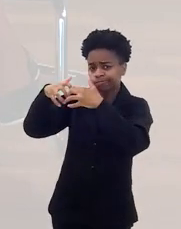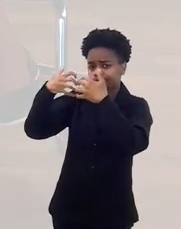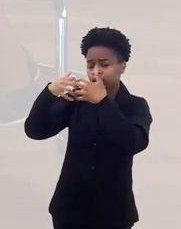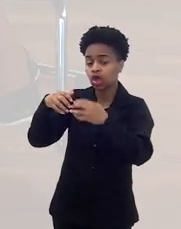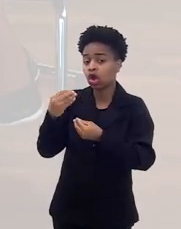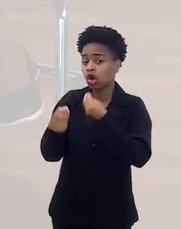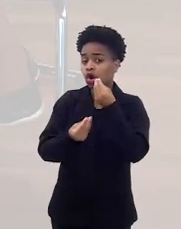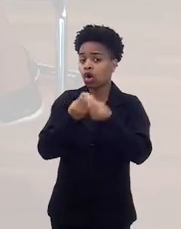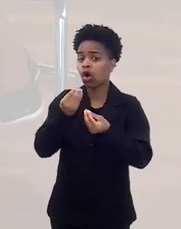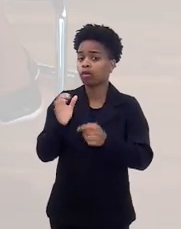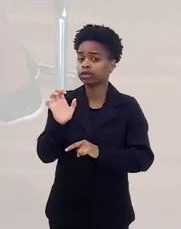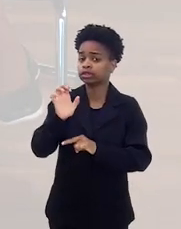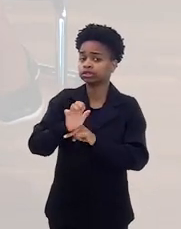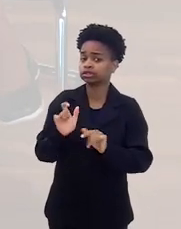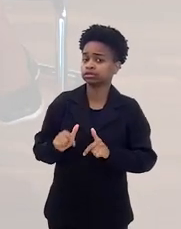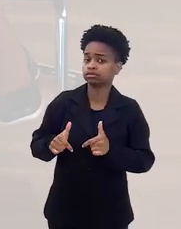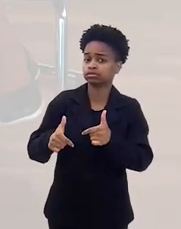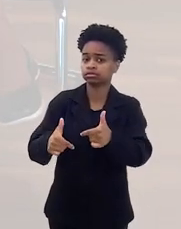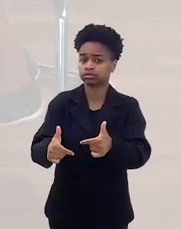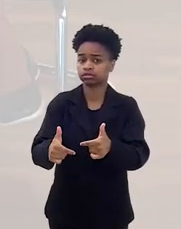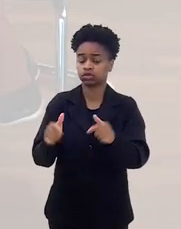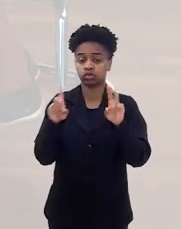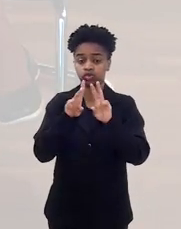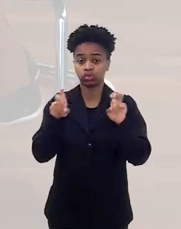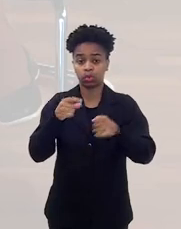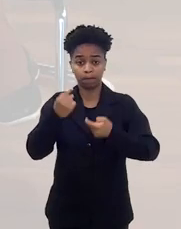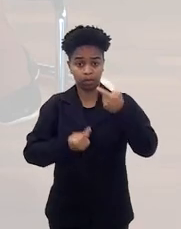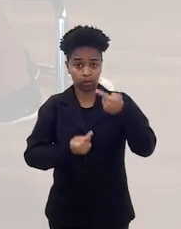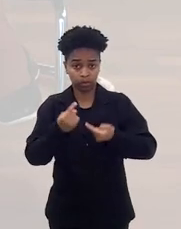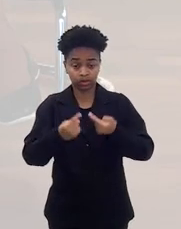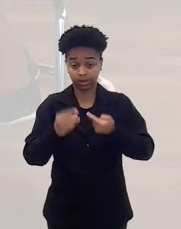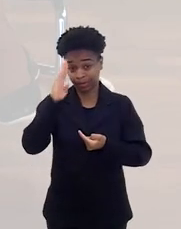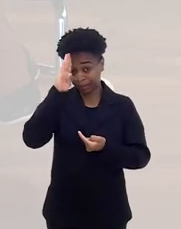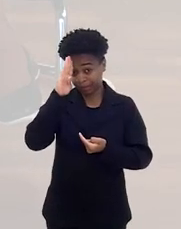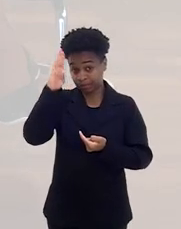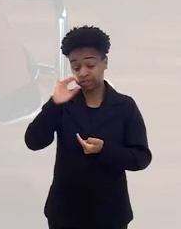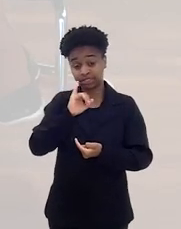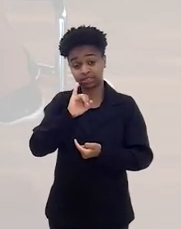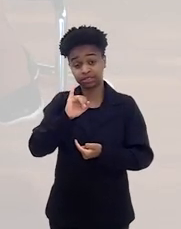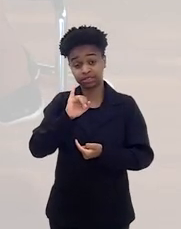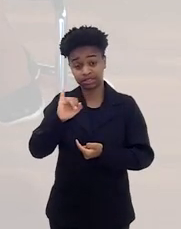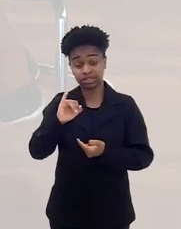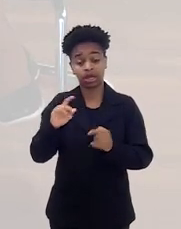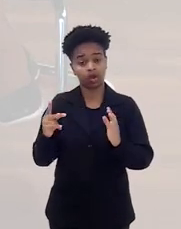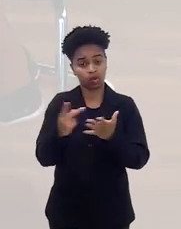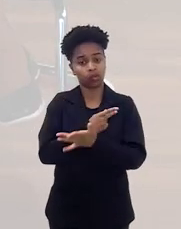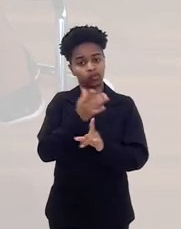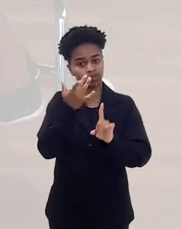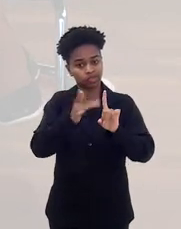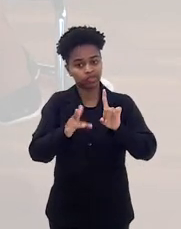precisa também refletir um pouco como o Estado deve movimentar essa política, especialmente quando se tornam vítimas. Eu